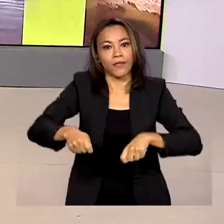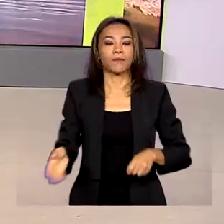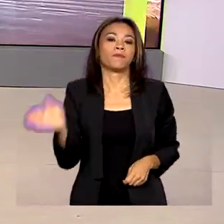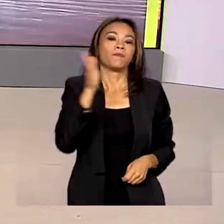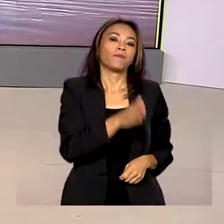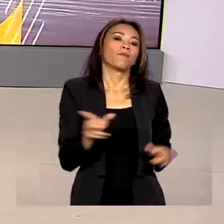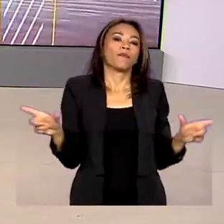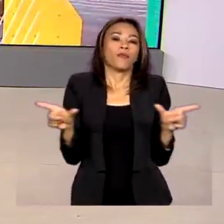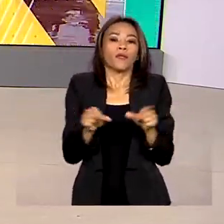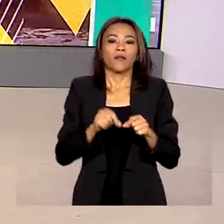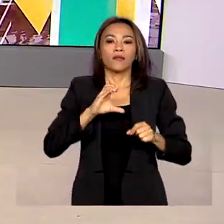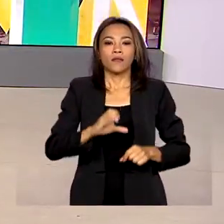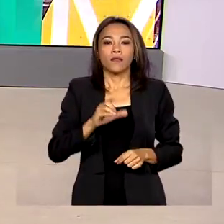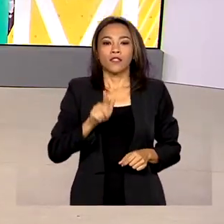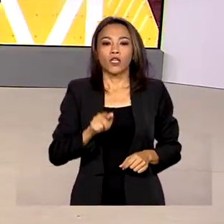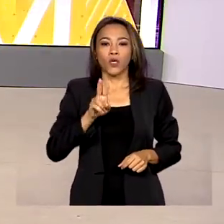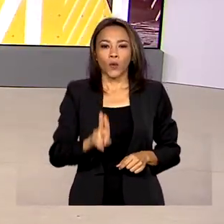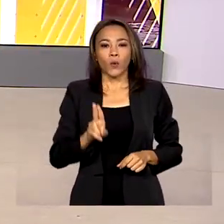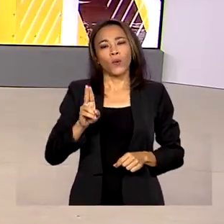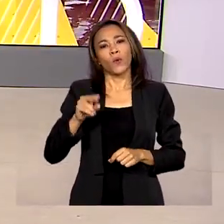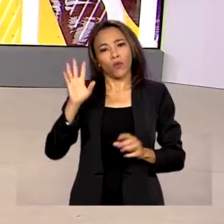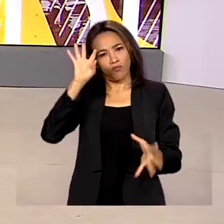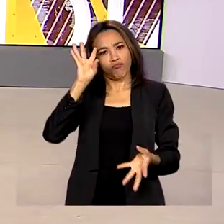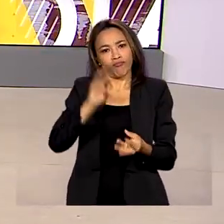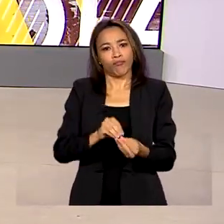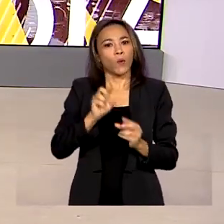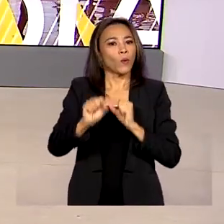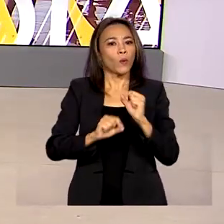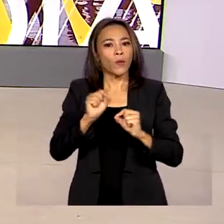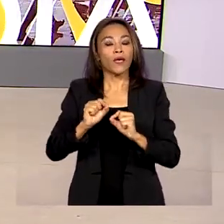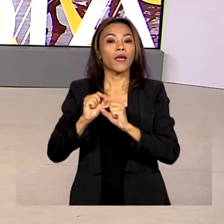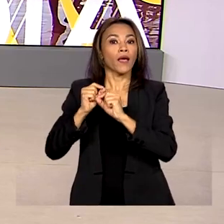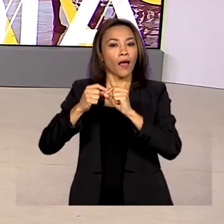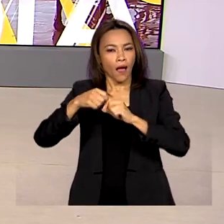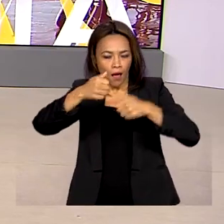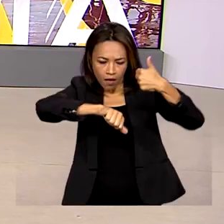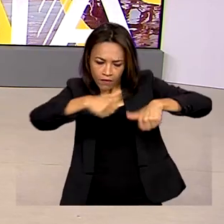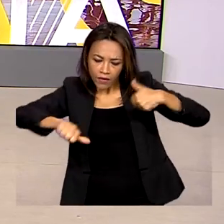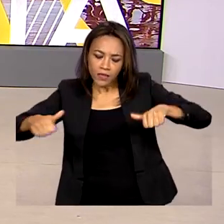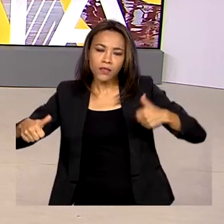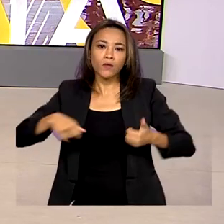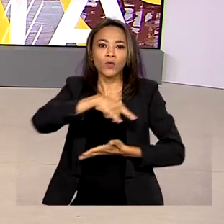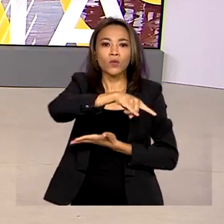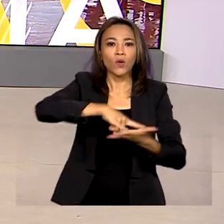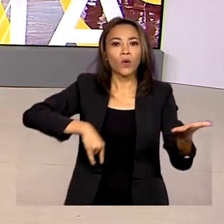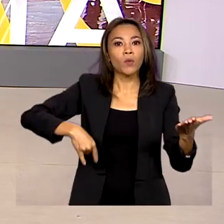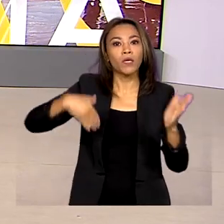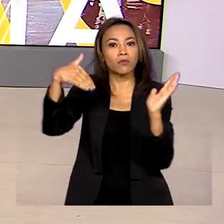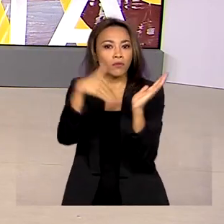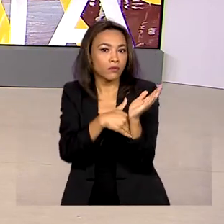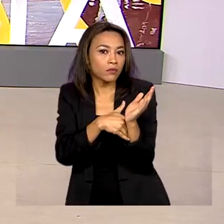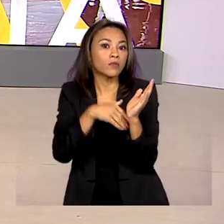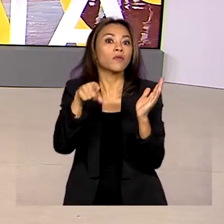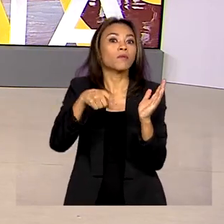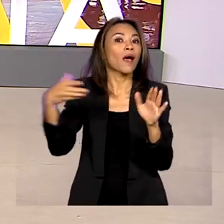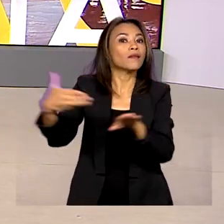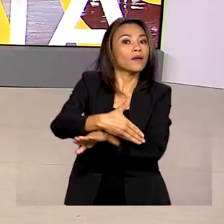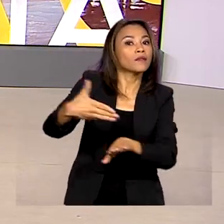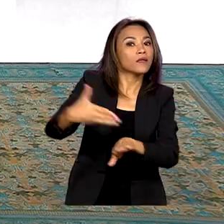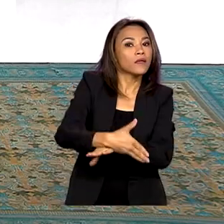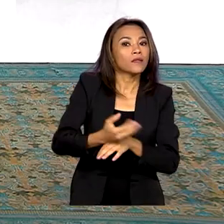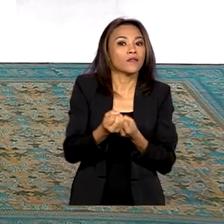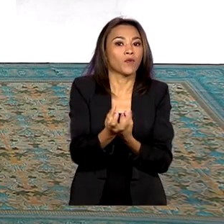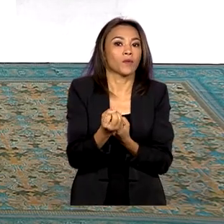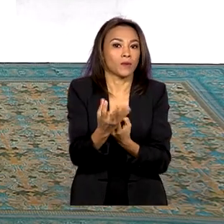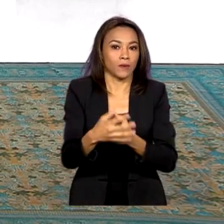Geral da União concluiu a revisão dos sigilos impostos a documentos e definiu diretrizes para orientar o acesso à informação.